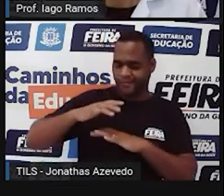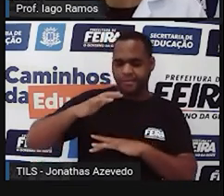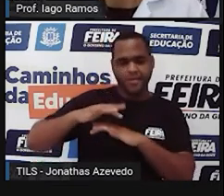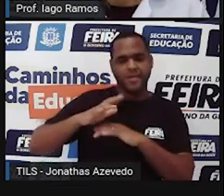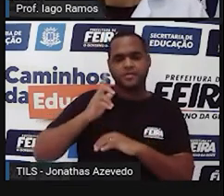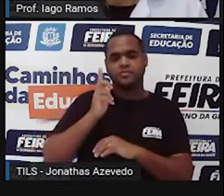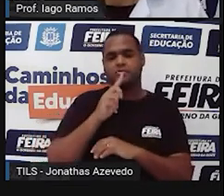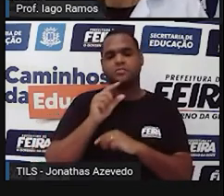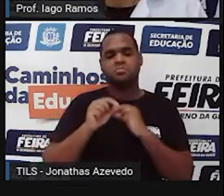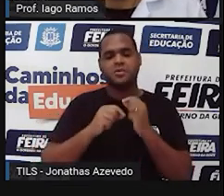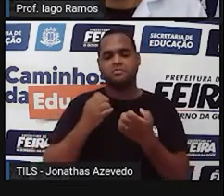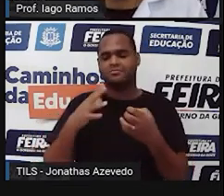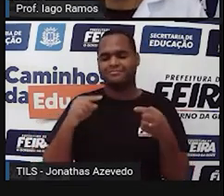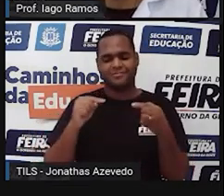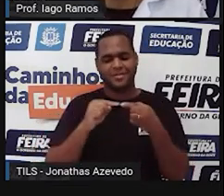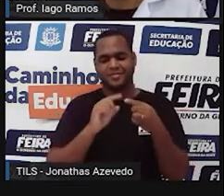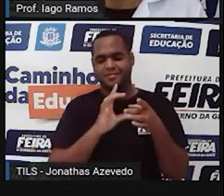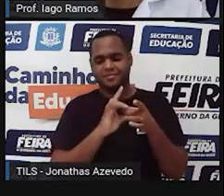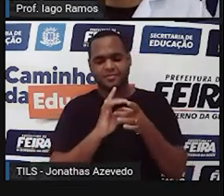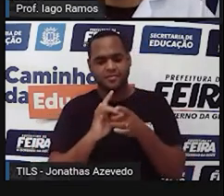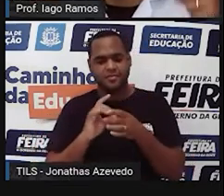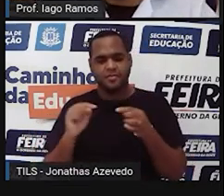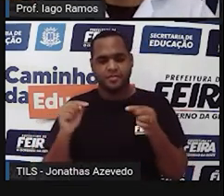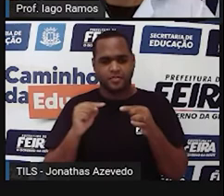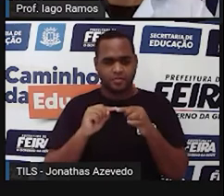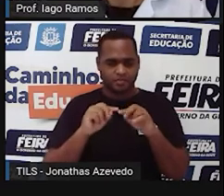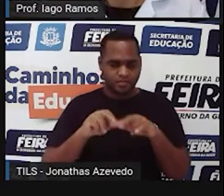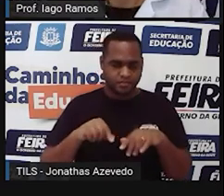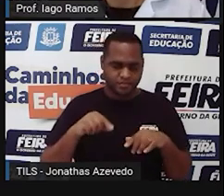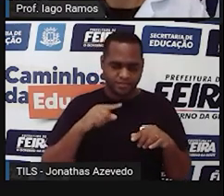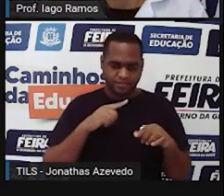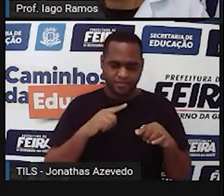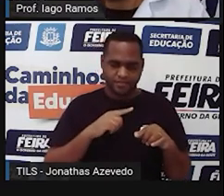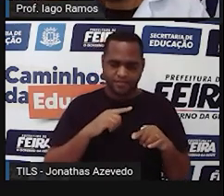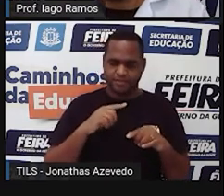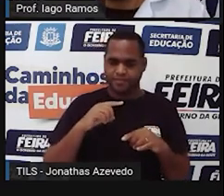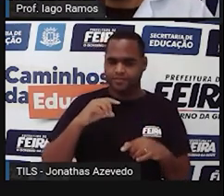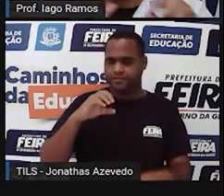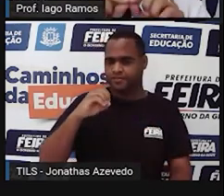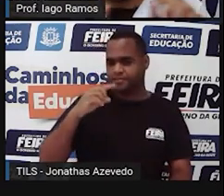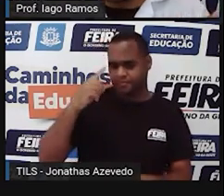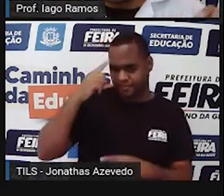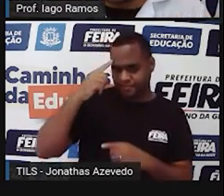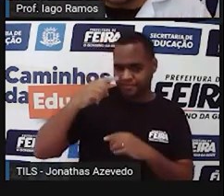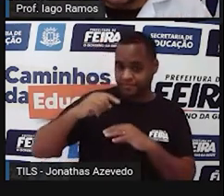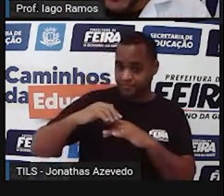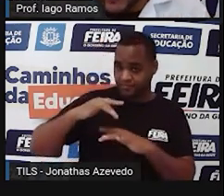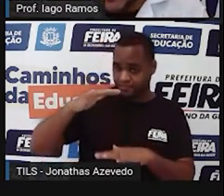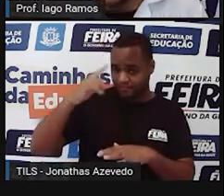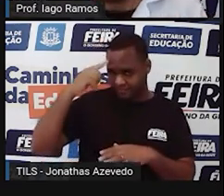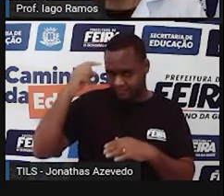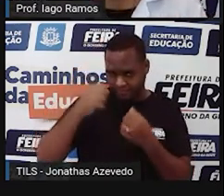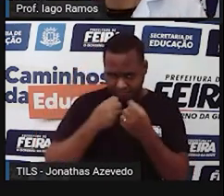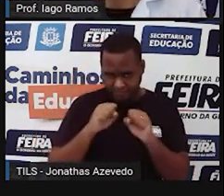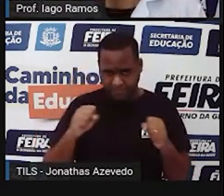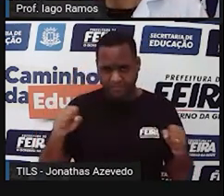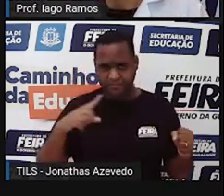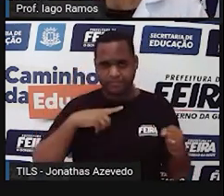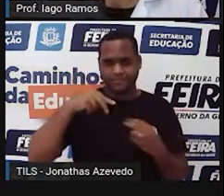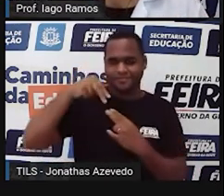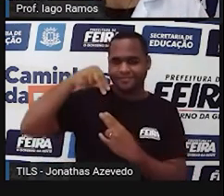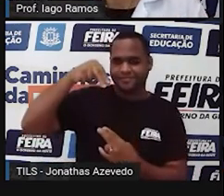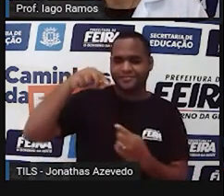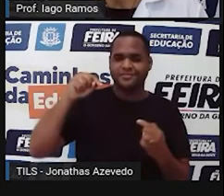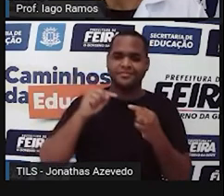ver com o comprimento da sombra, né? Olha, eu até falei o comprimento da sombra. O tamanho da sombra tem a ver com o